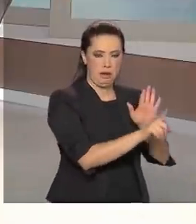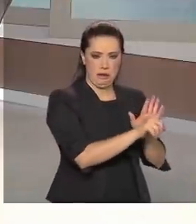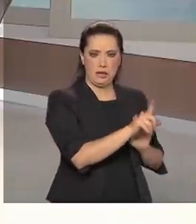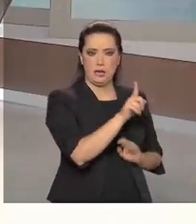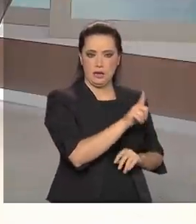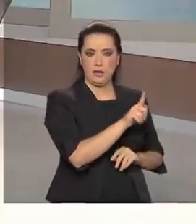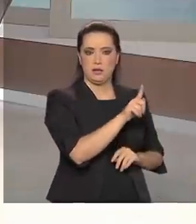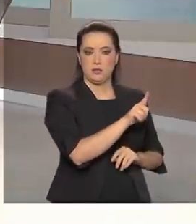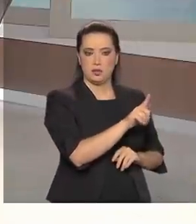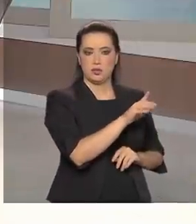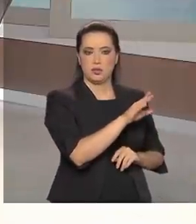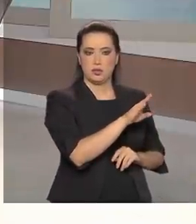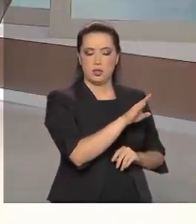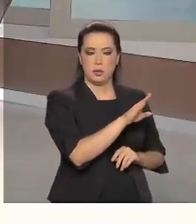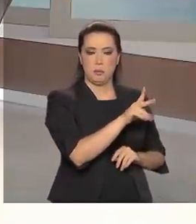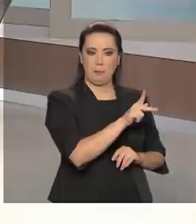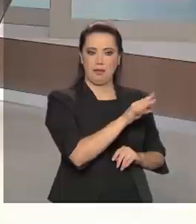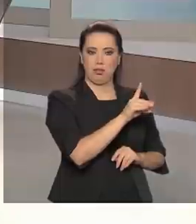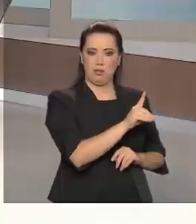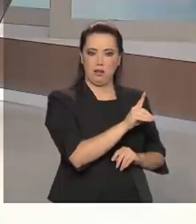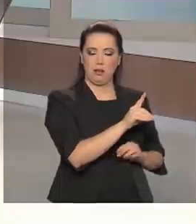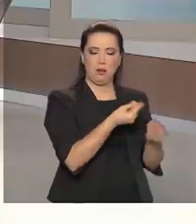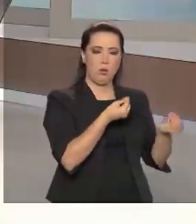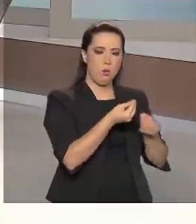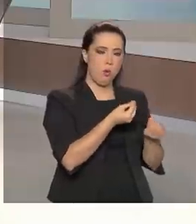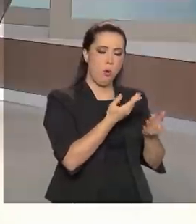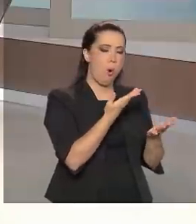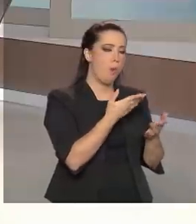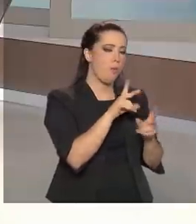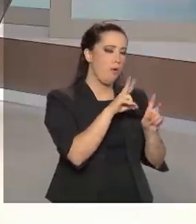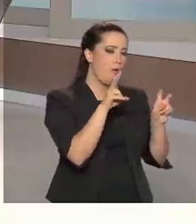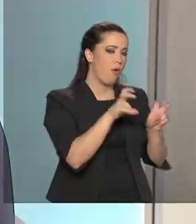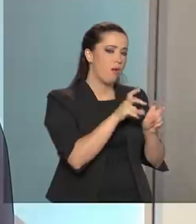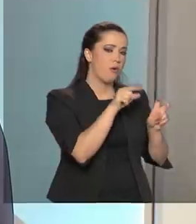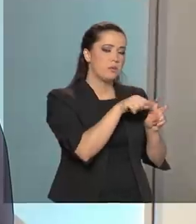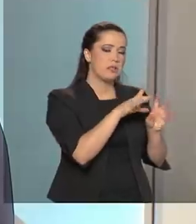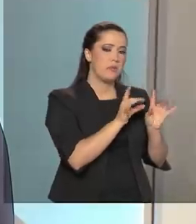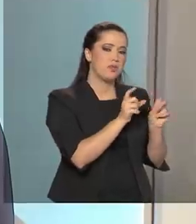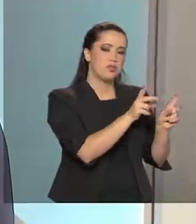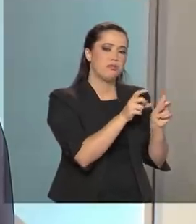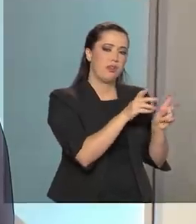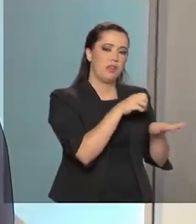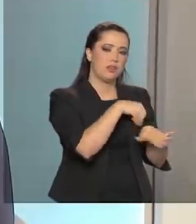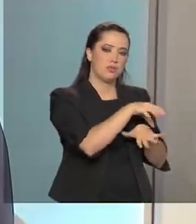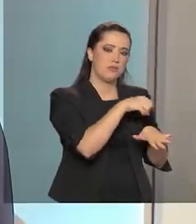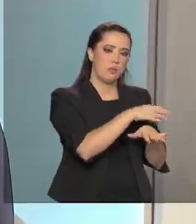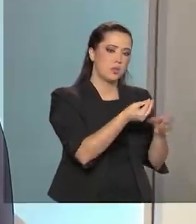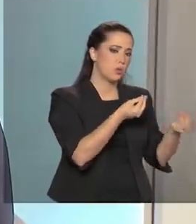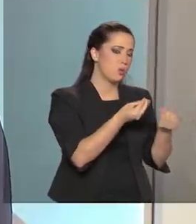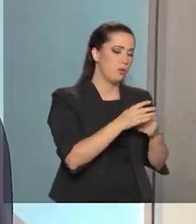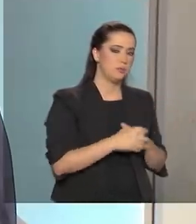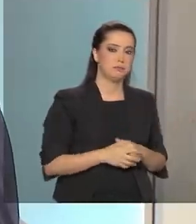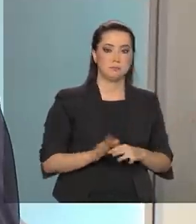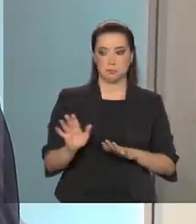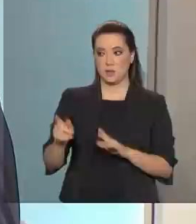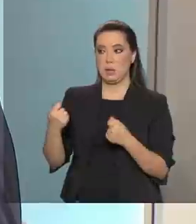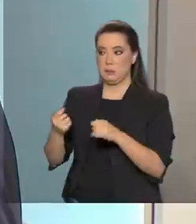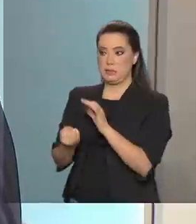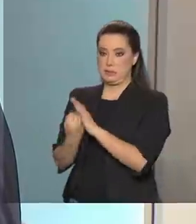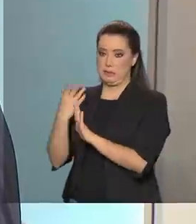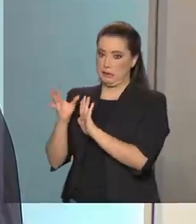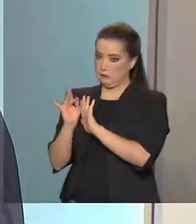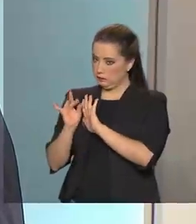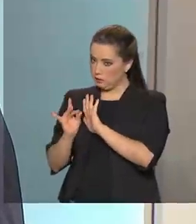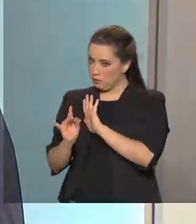também essa questão da comercialização? Como é que ela se debruça sobre esse aspecto? Ela vai ser regulamentada. Nós temos que sempre